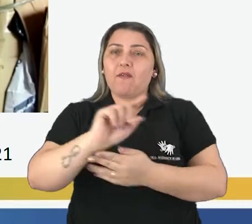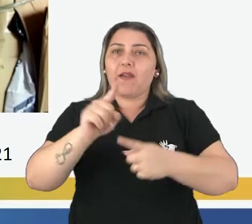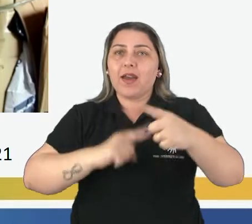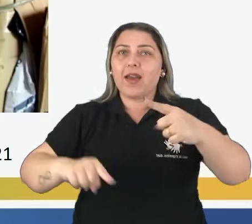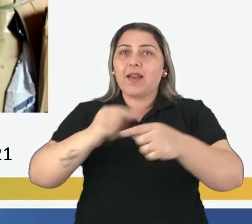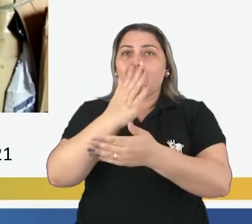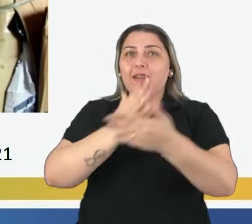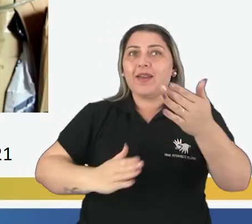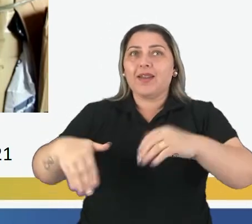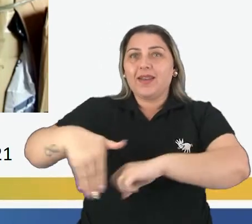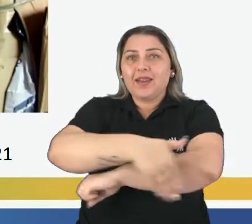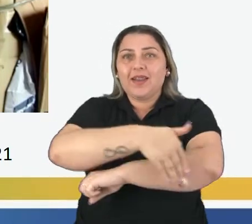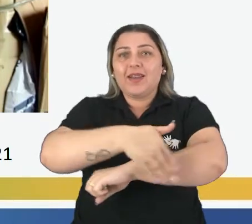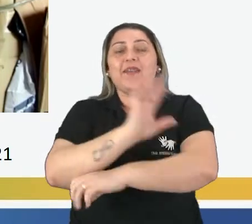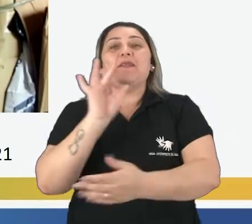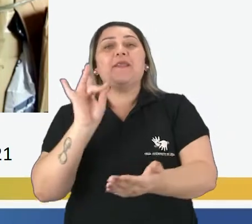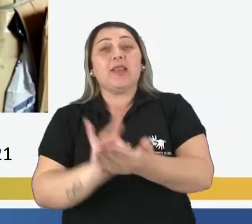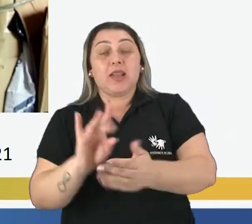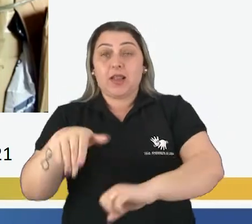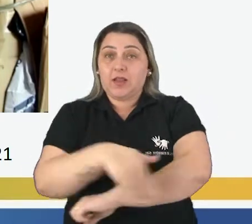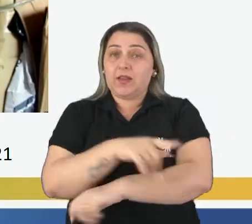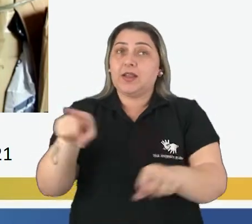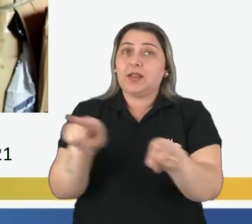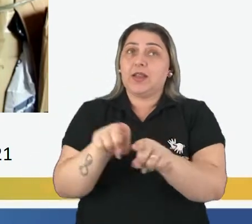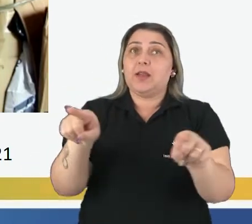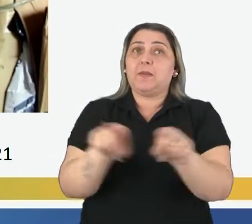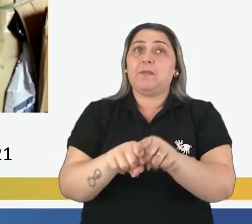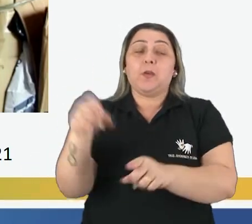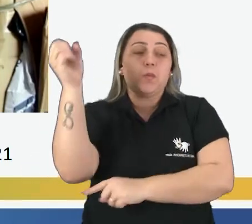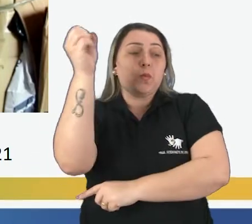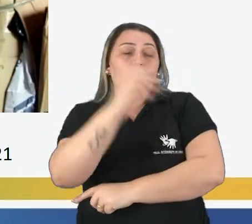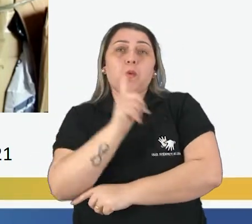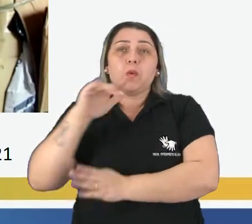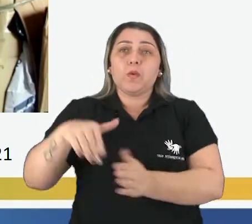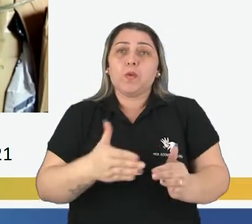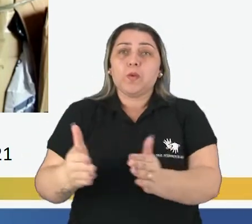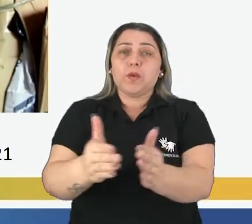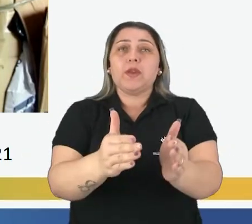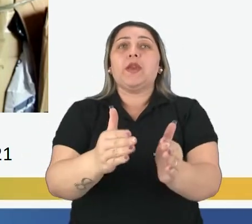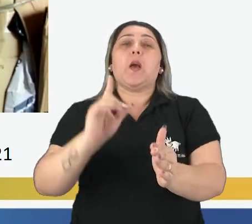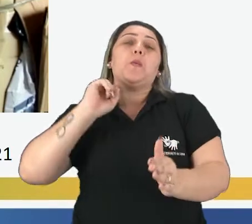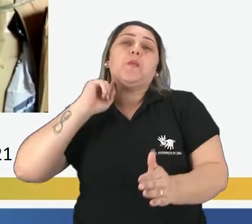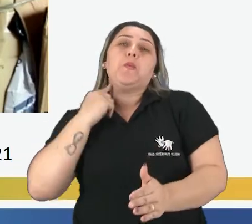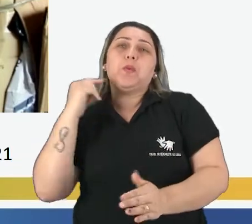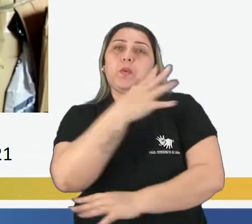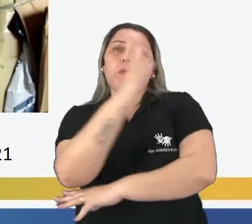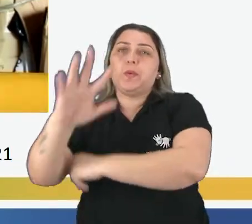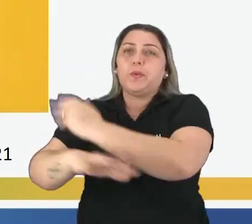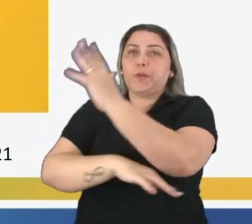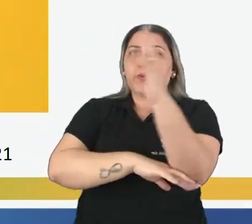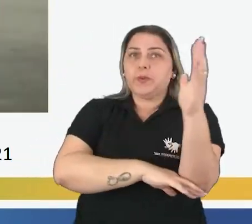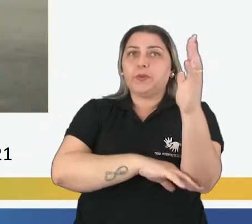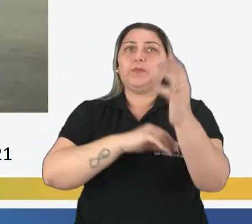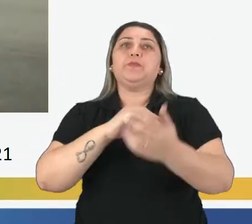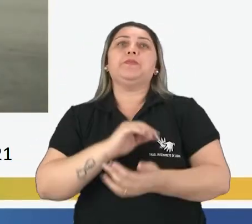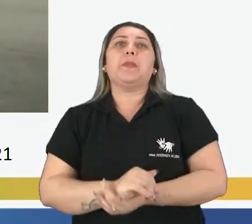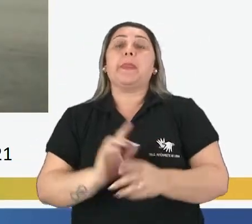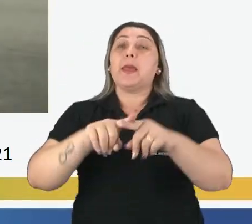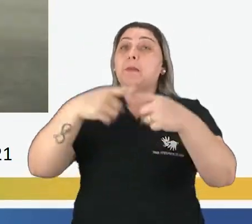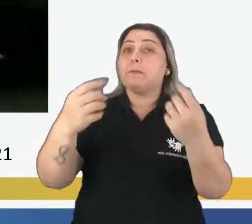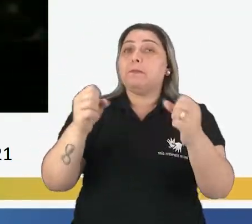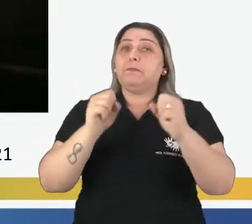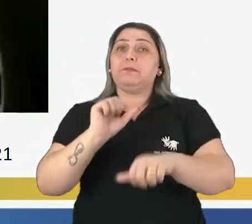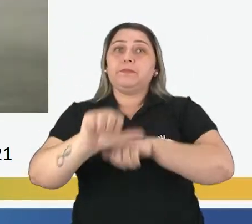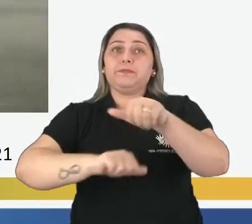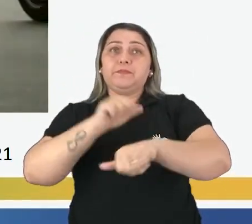sobrando na rua, né? É verdade. Na rua e também muitos pneus são jogados nos rios e córregos, punuindo o meio ambiente. Mas eles